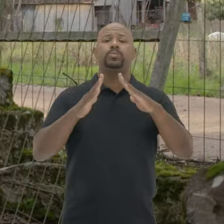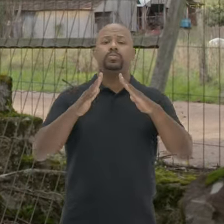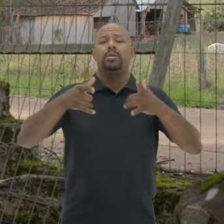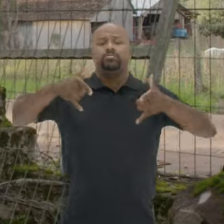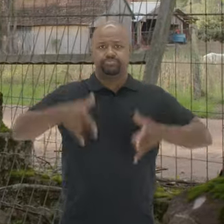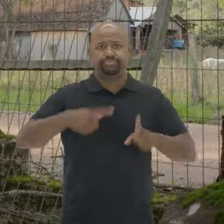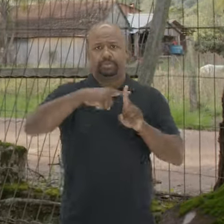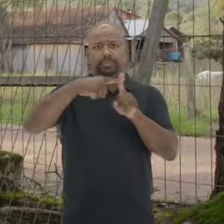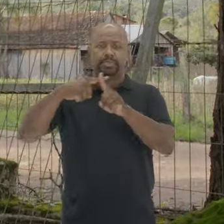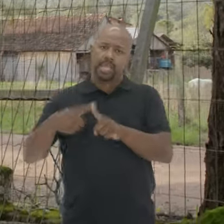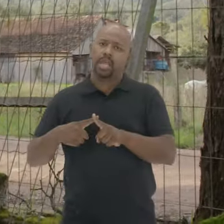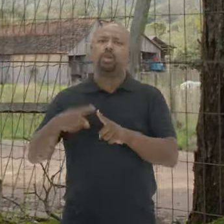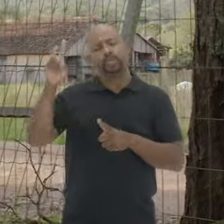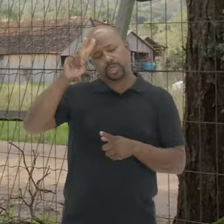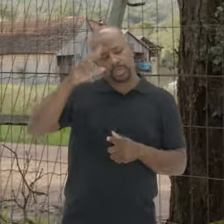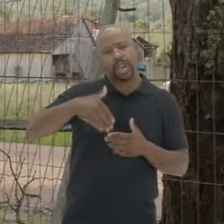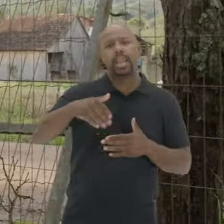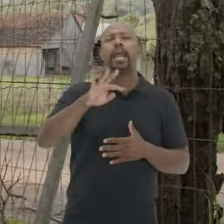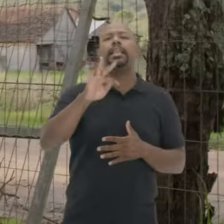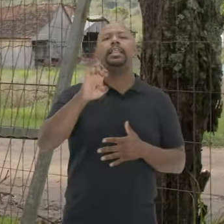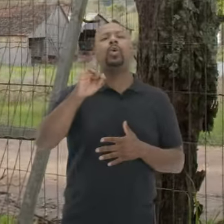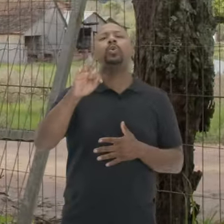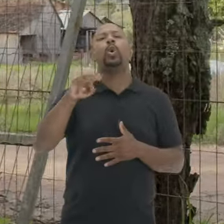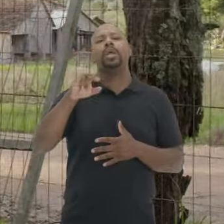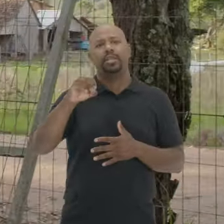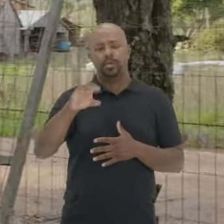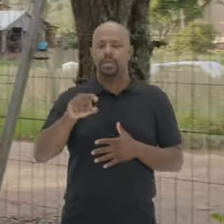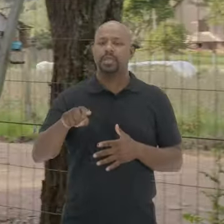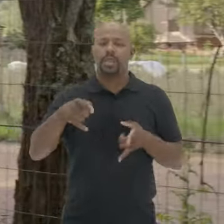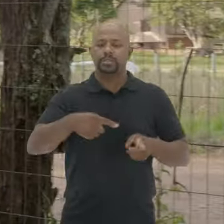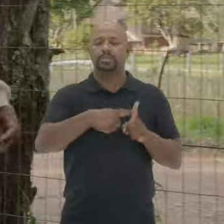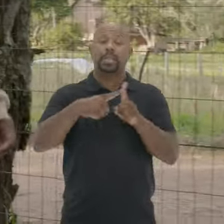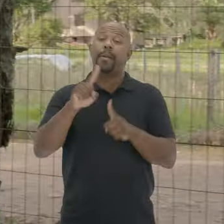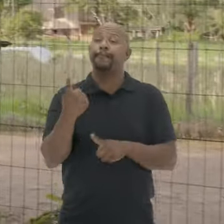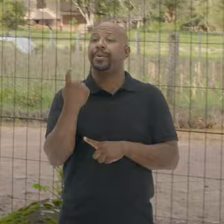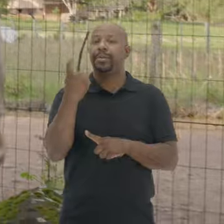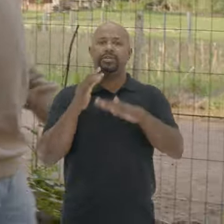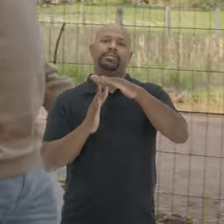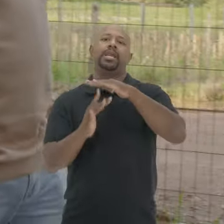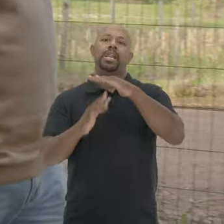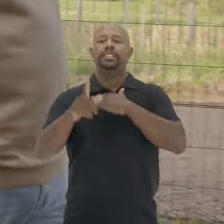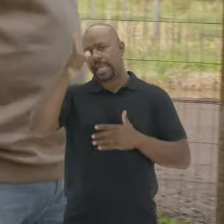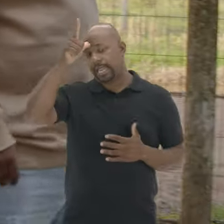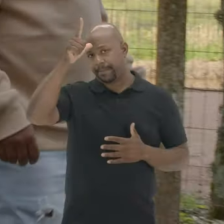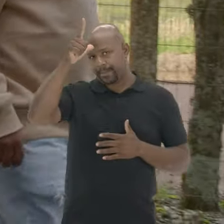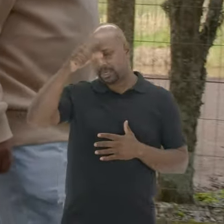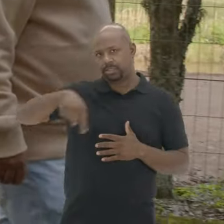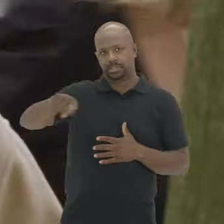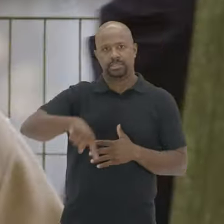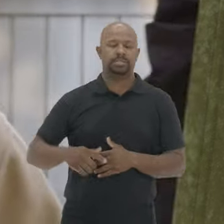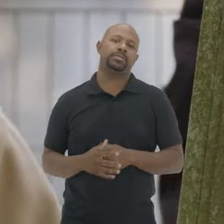cemitério histórico da linha Teutônia Que estão sepultados os primeiros imigrantes alemães